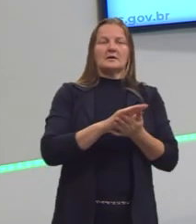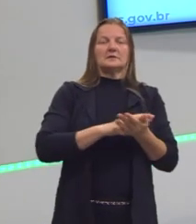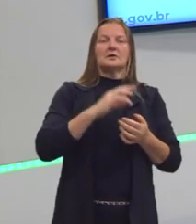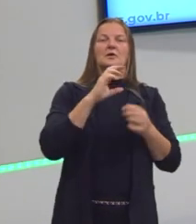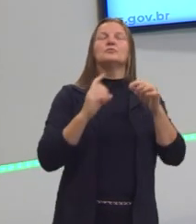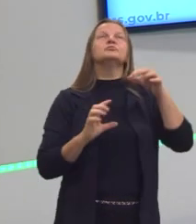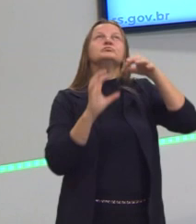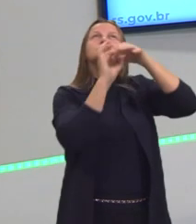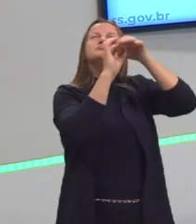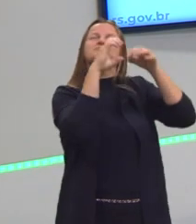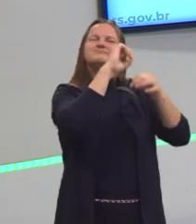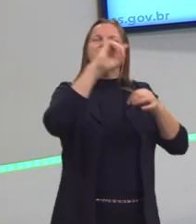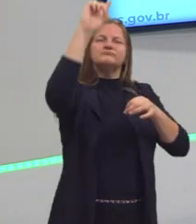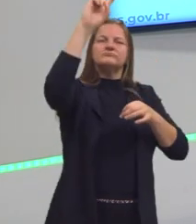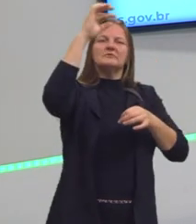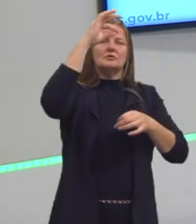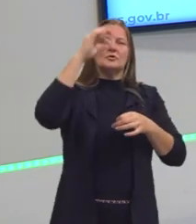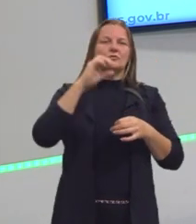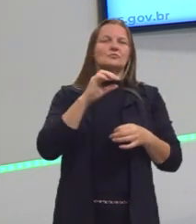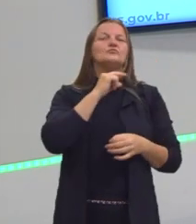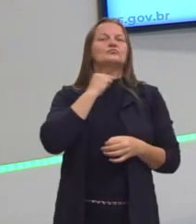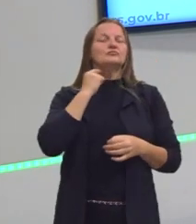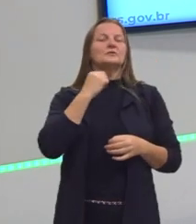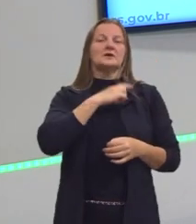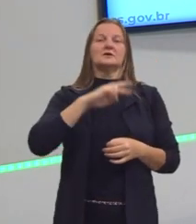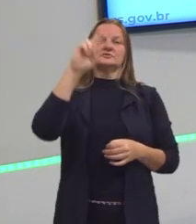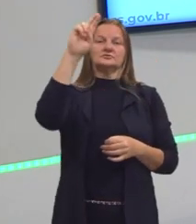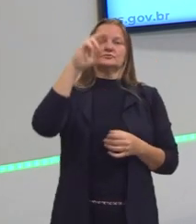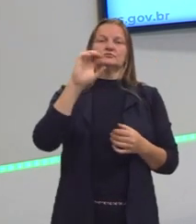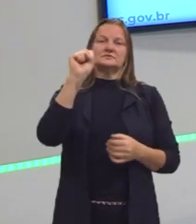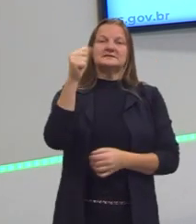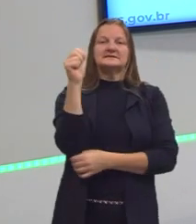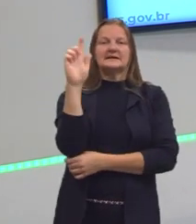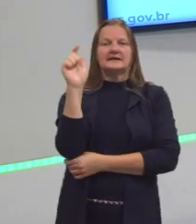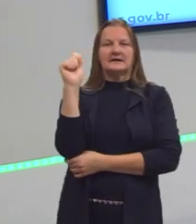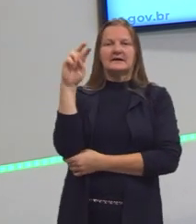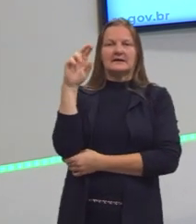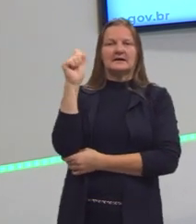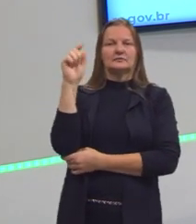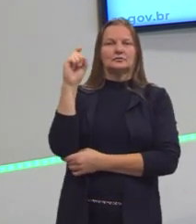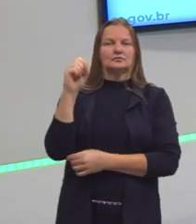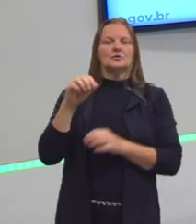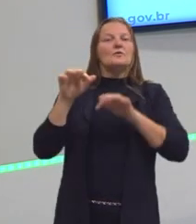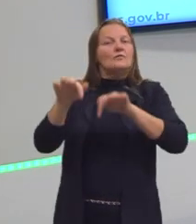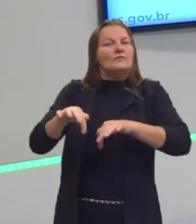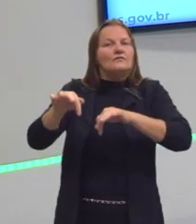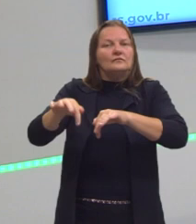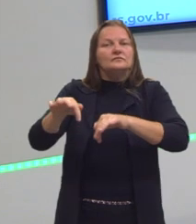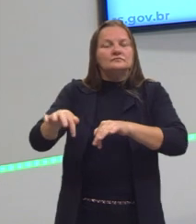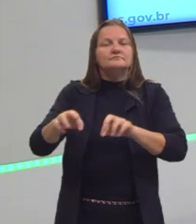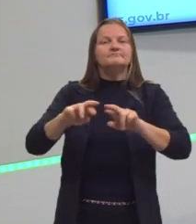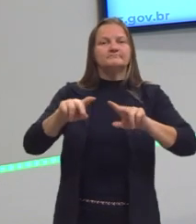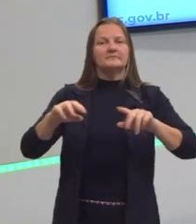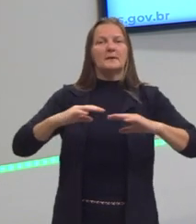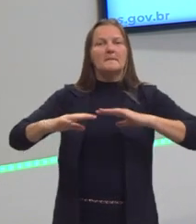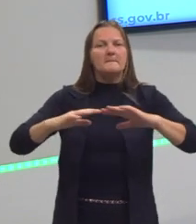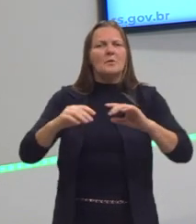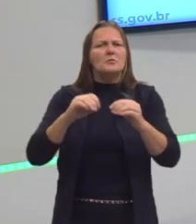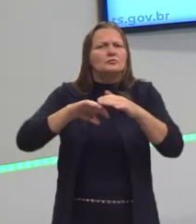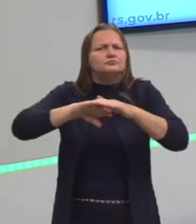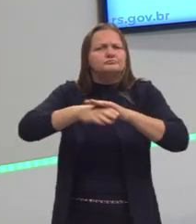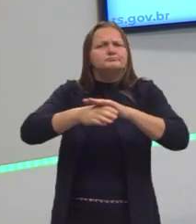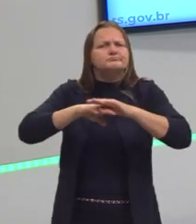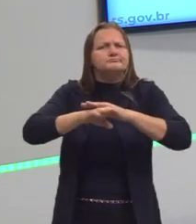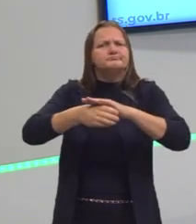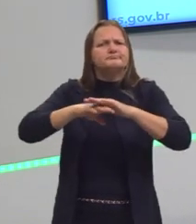religião, fazer essa religação do mundo laico com o sagrado. Mas, já o feudalismo, a mobilidade social,